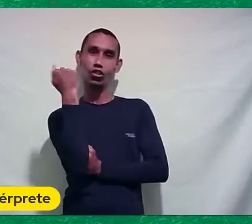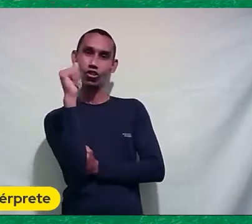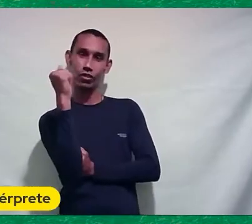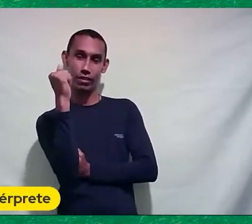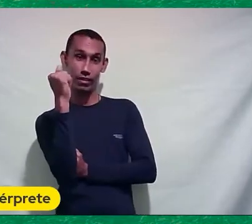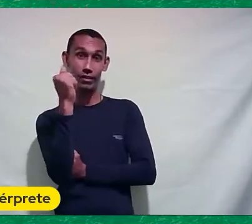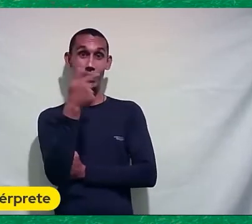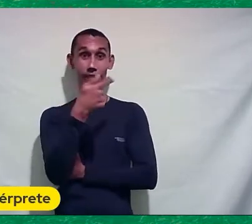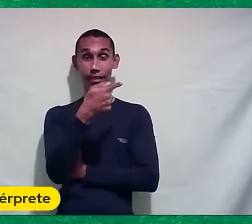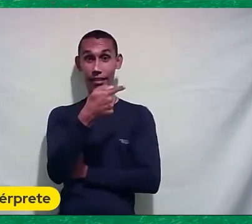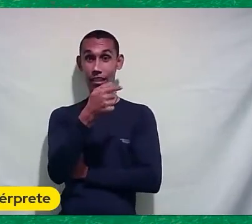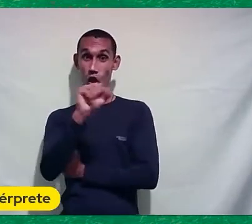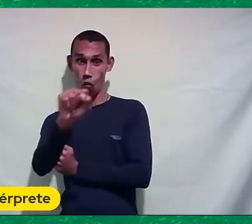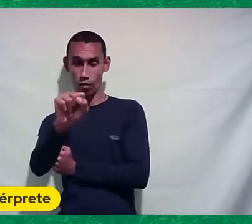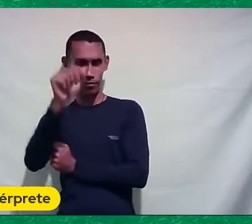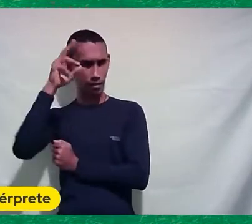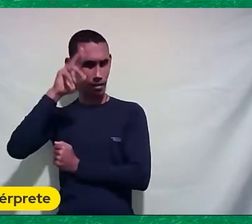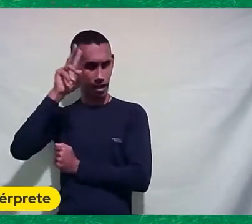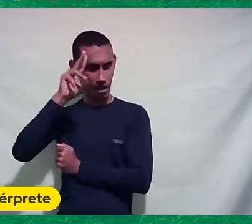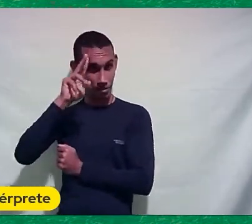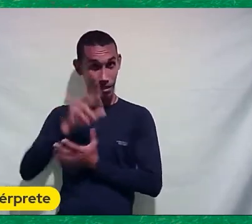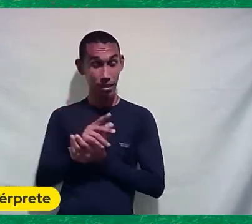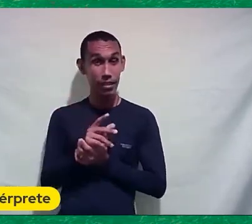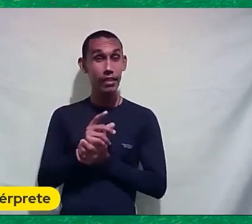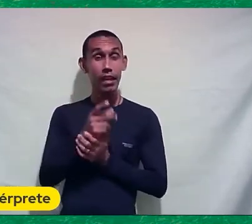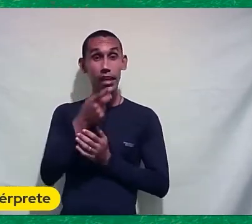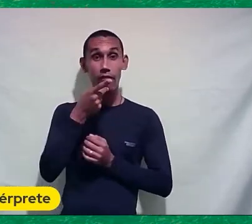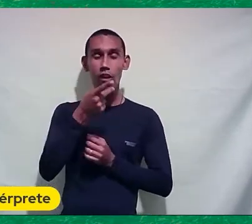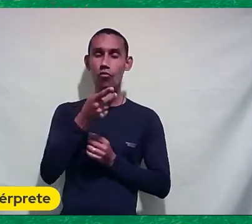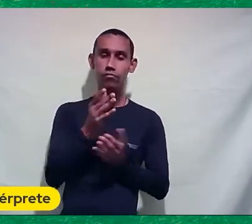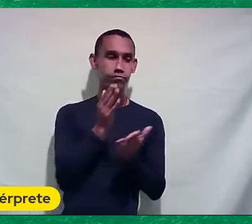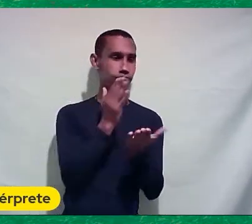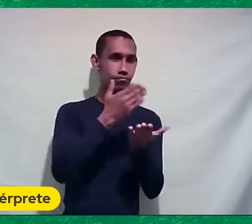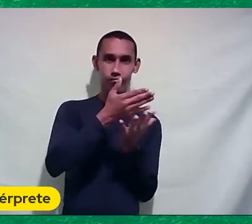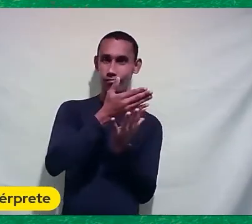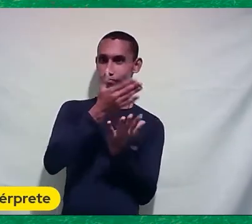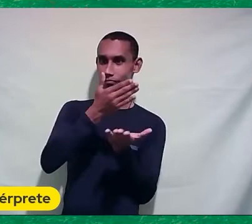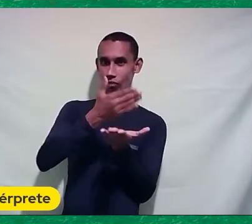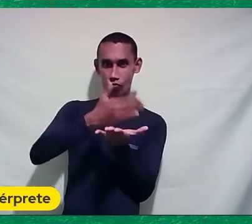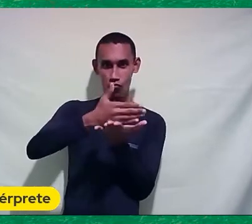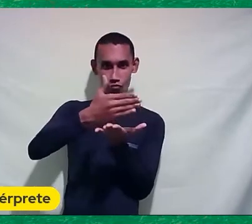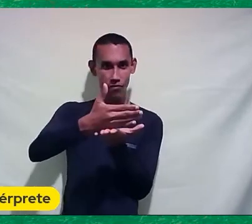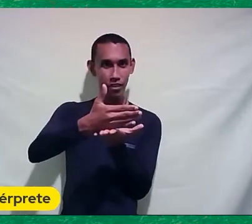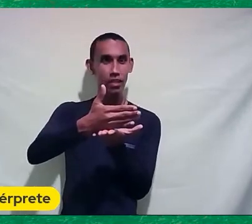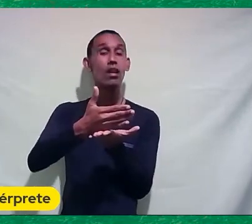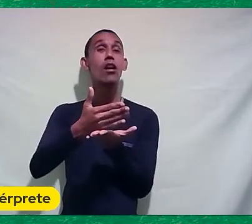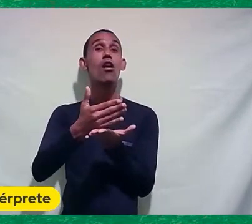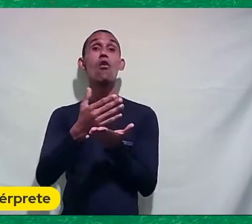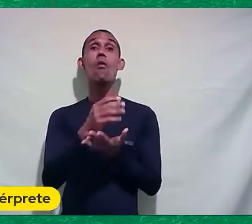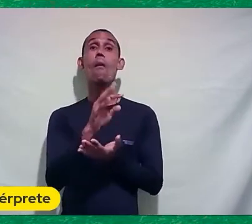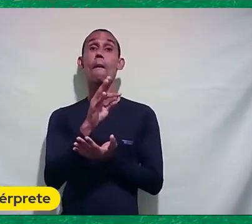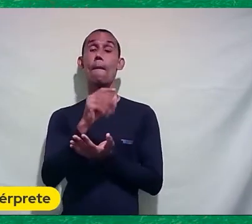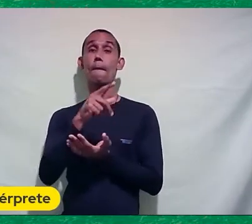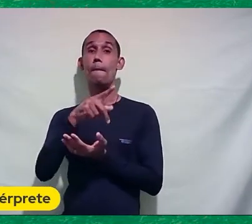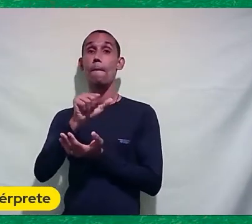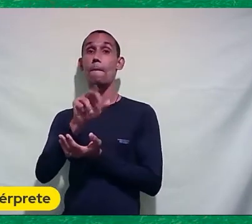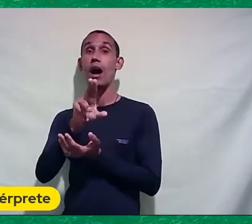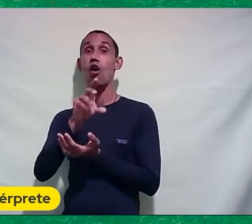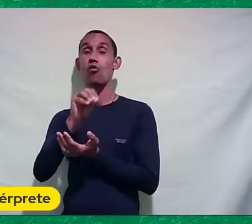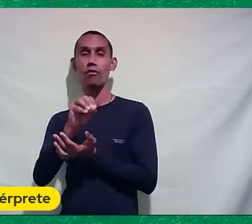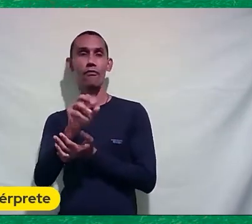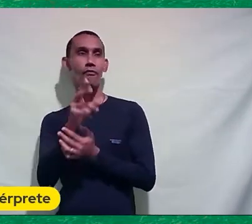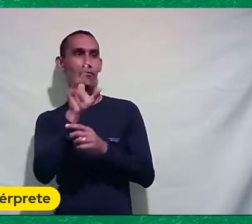o Paulo Sérgio E que eles se dividiram O Paulinho Fotografava Os vencedores